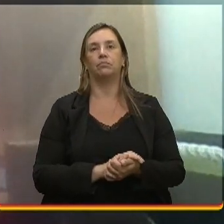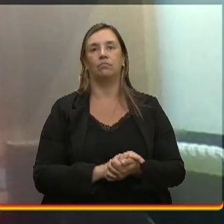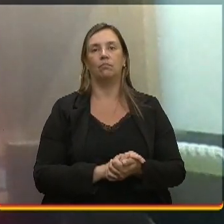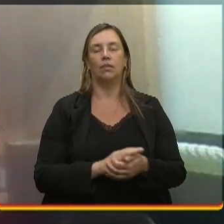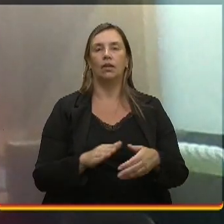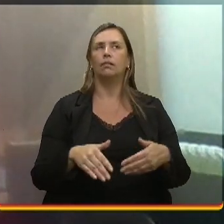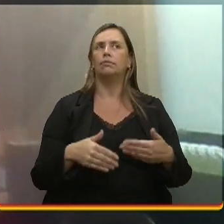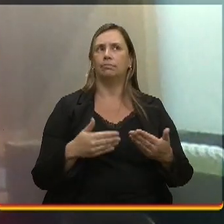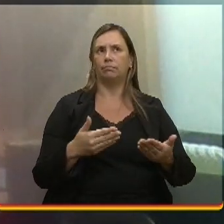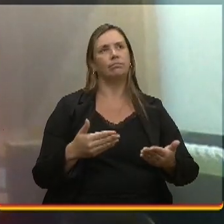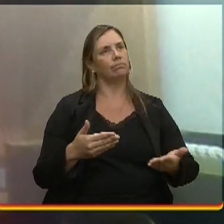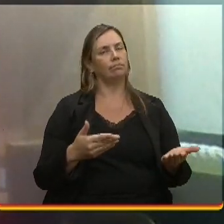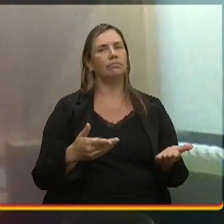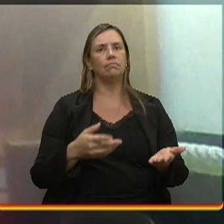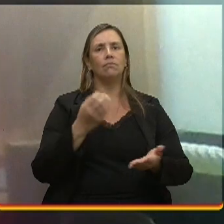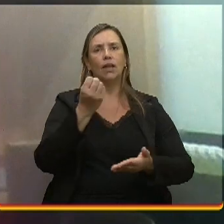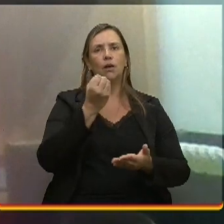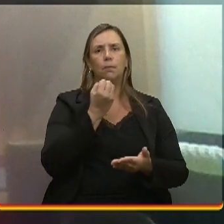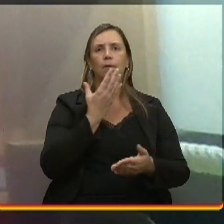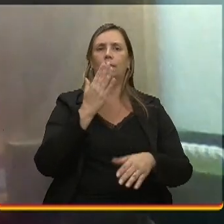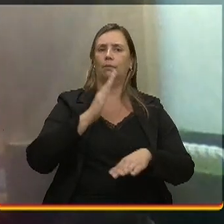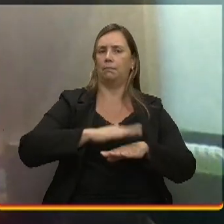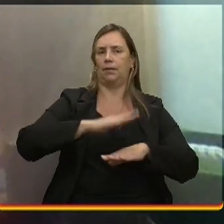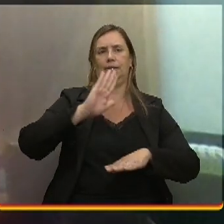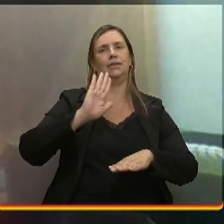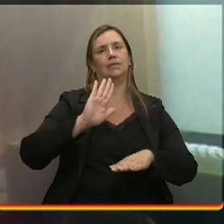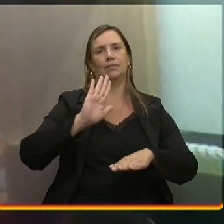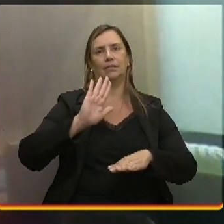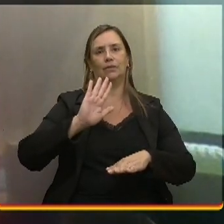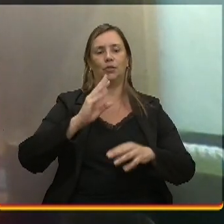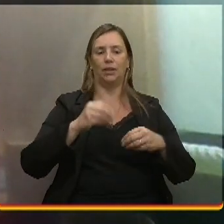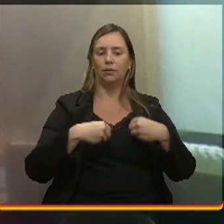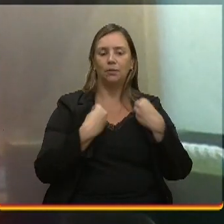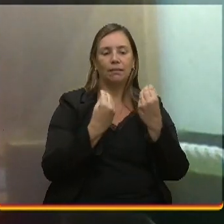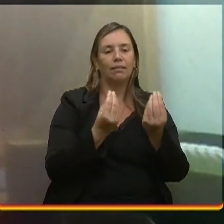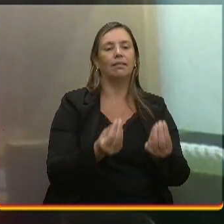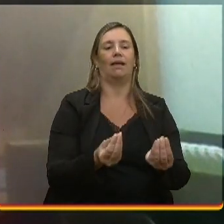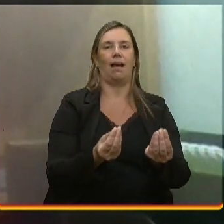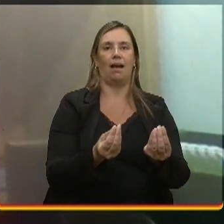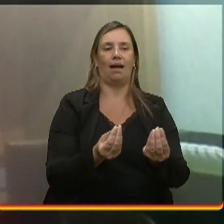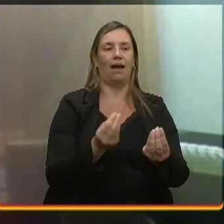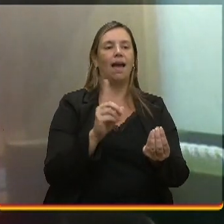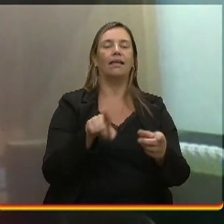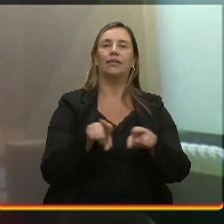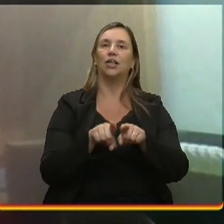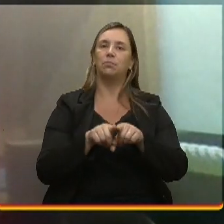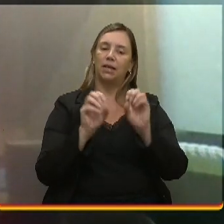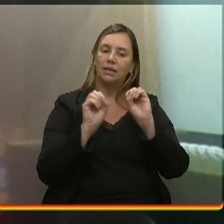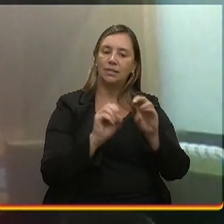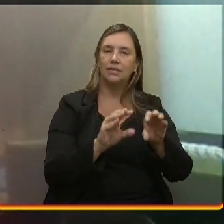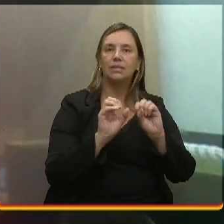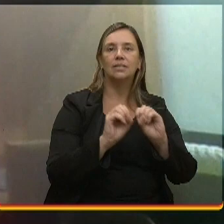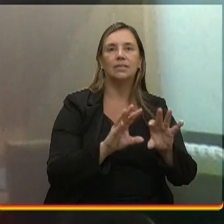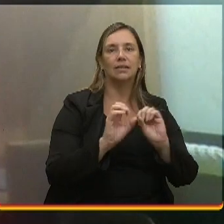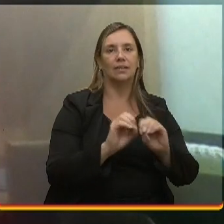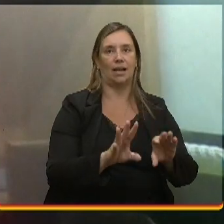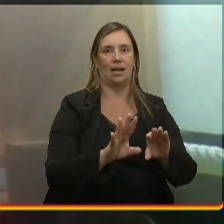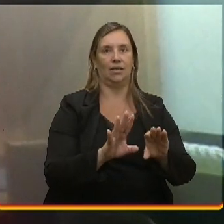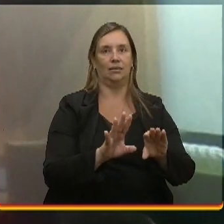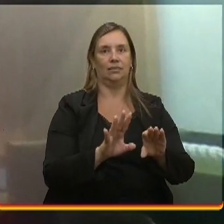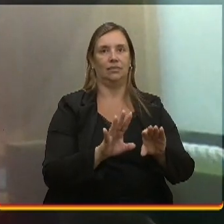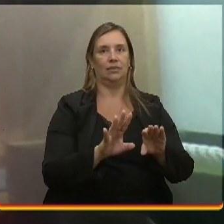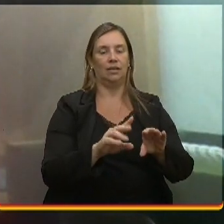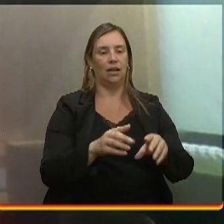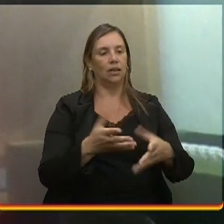na realidade, muito mais do que dar alguma coisa é ensinar esta mulher a ela buscar a